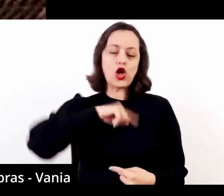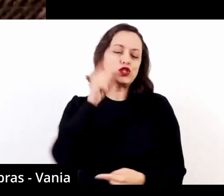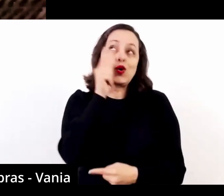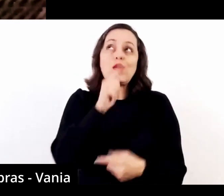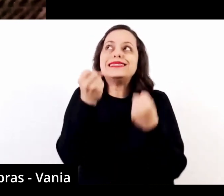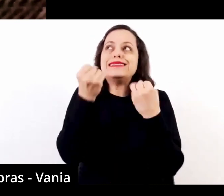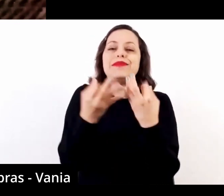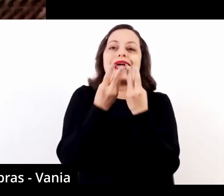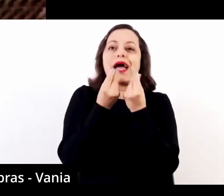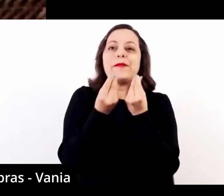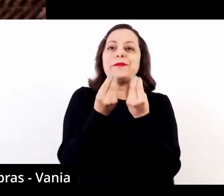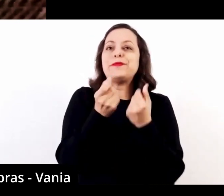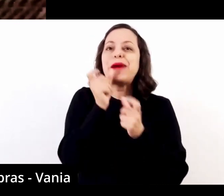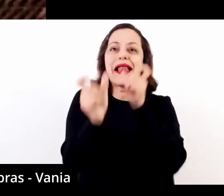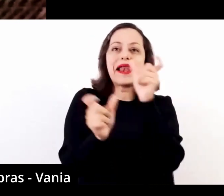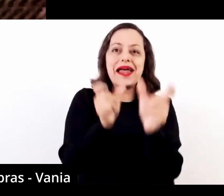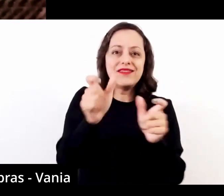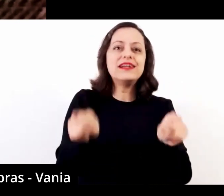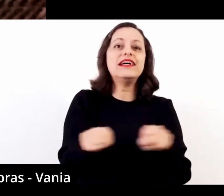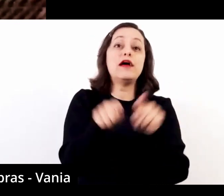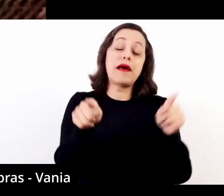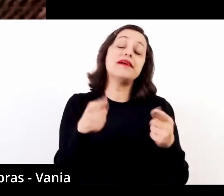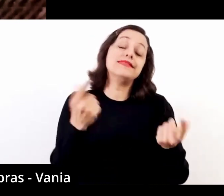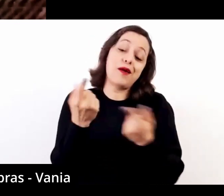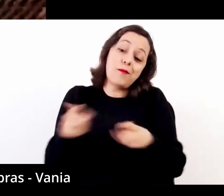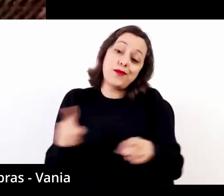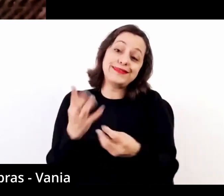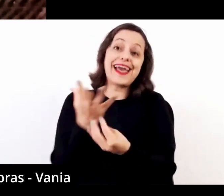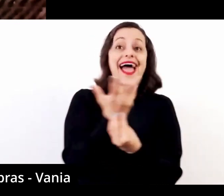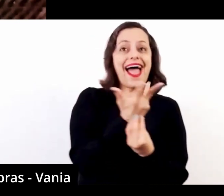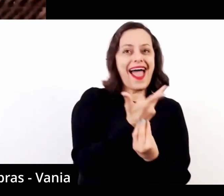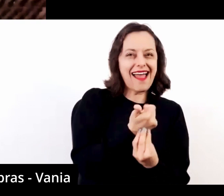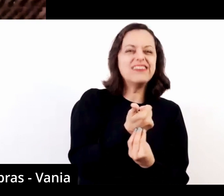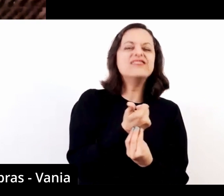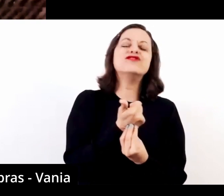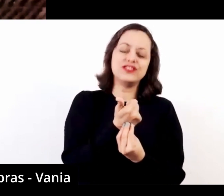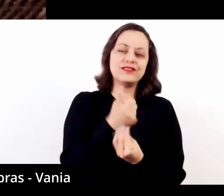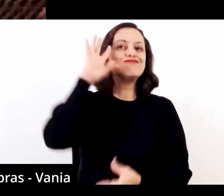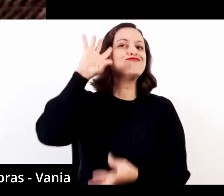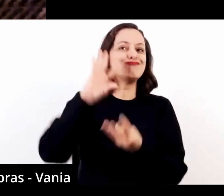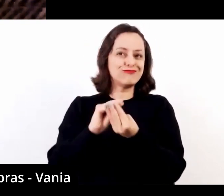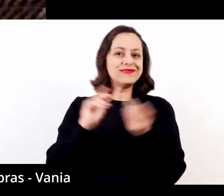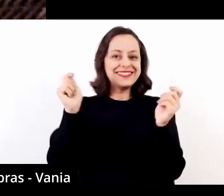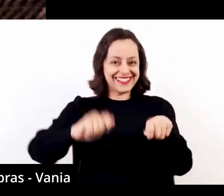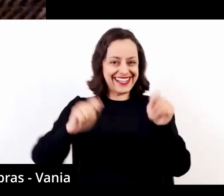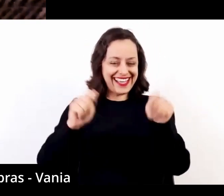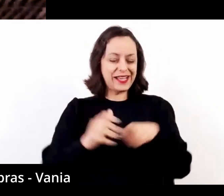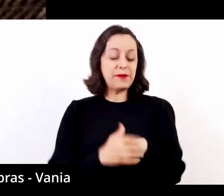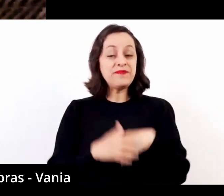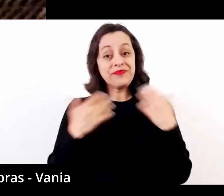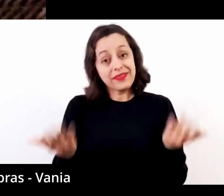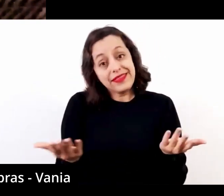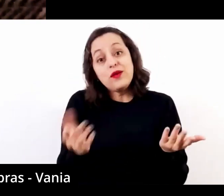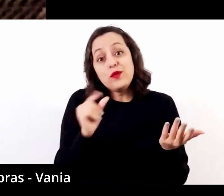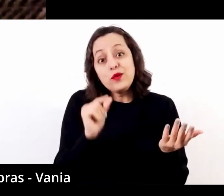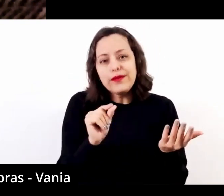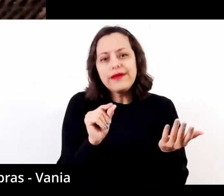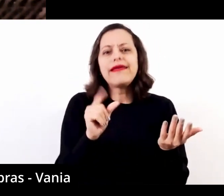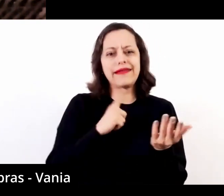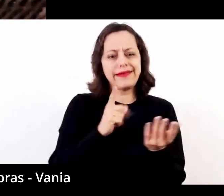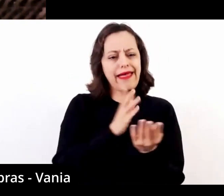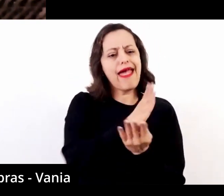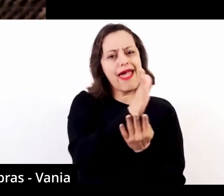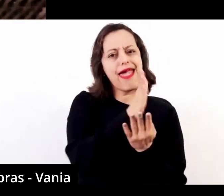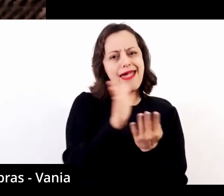muito bem explicar com palavras, mas que a música e que as artes, de uma maneira geral, podem resultar. Então, definitivamente, um dos